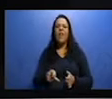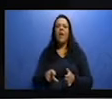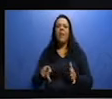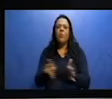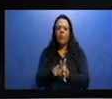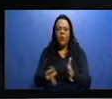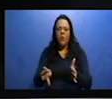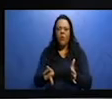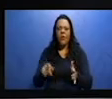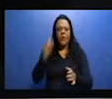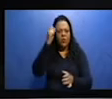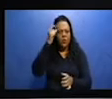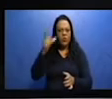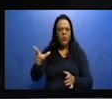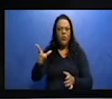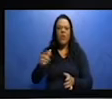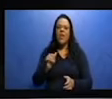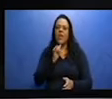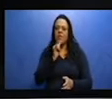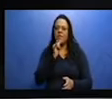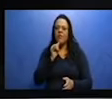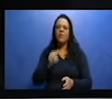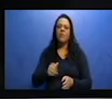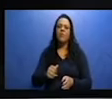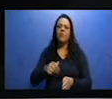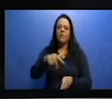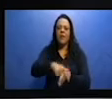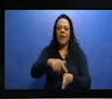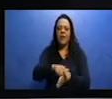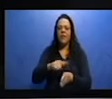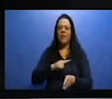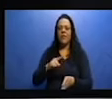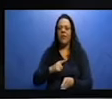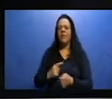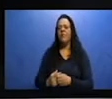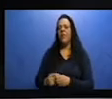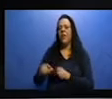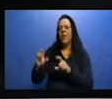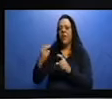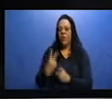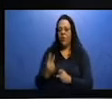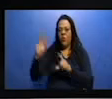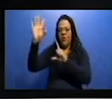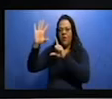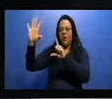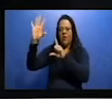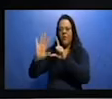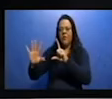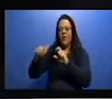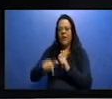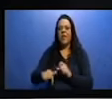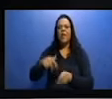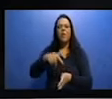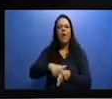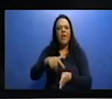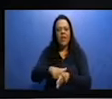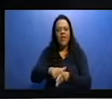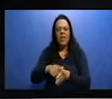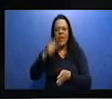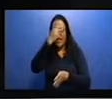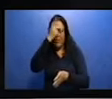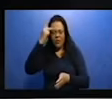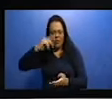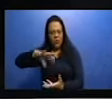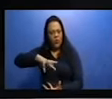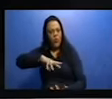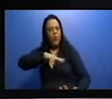exemplo, a nossa cidade, eu selecionei aqui duas imagens, né? Que faz com que a nossa cidade seja conhecida aí nacionalmente em razão